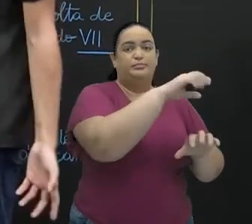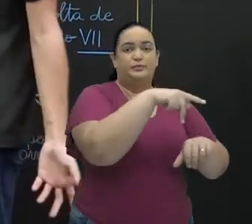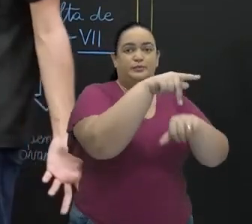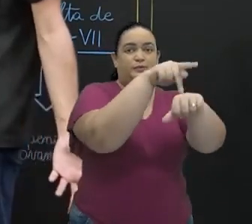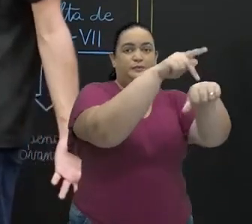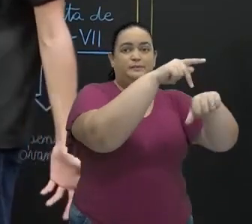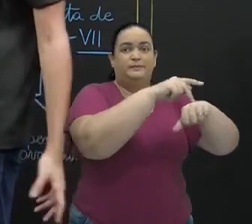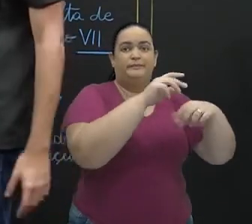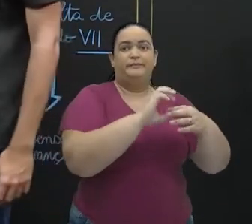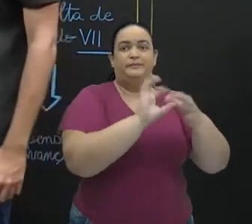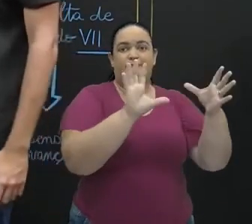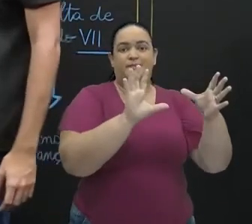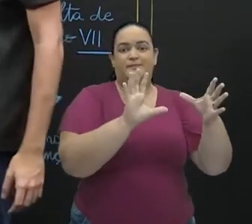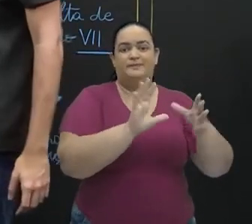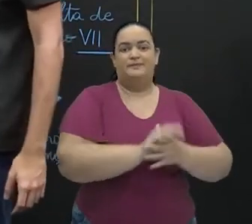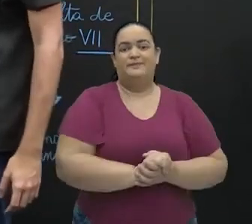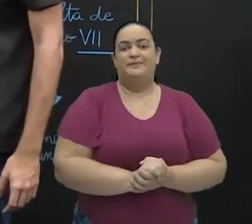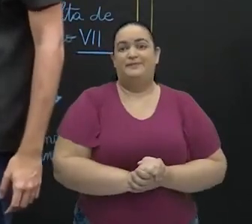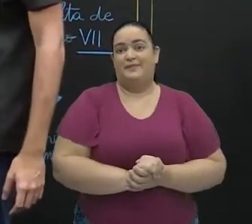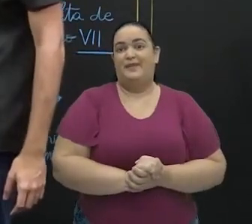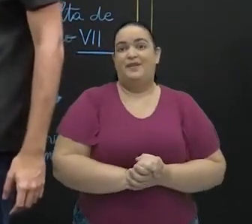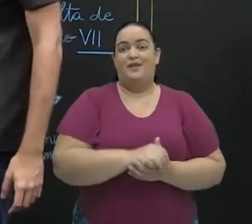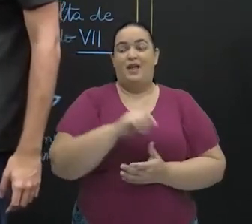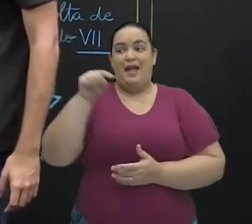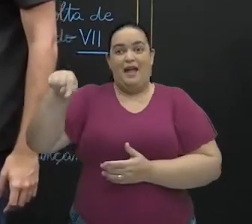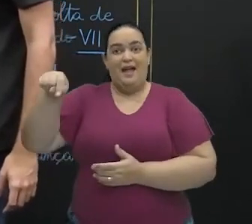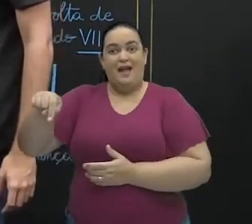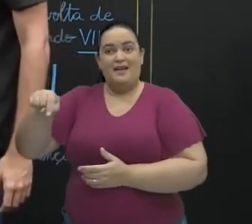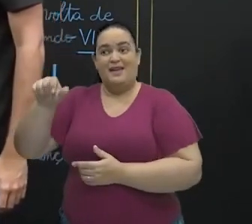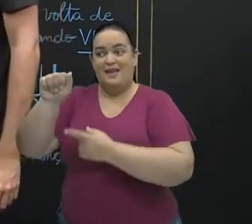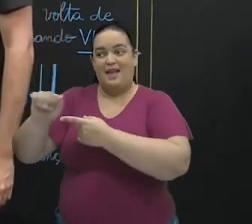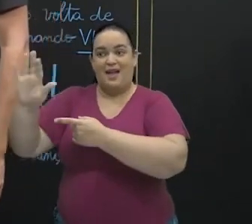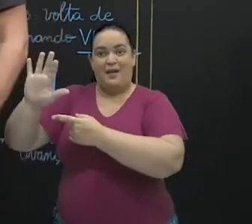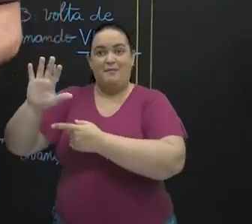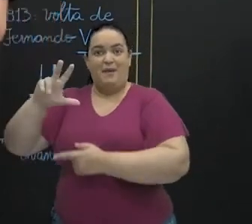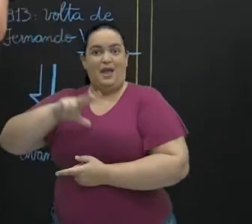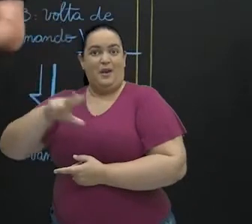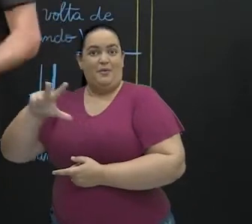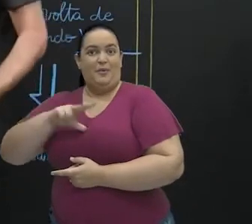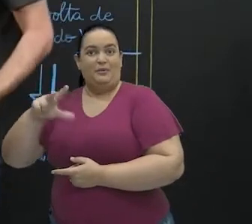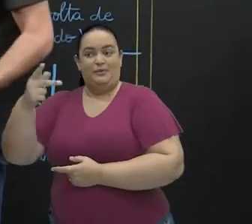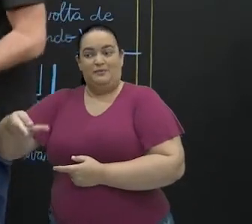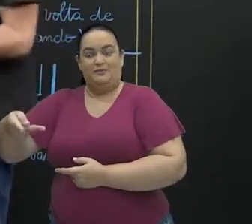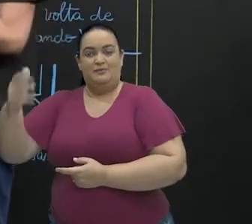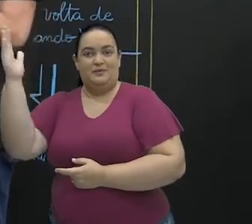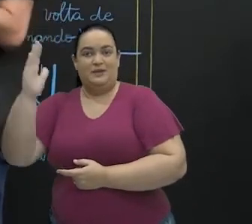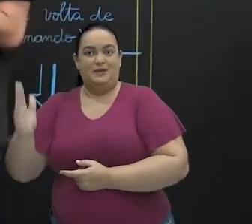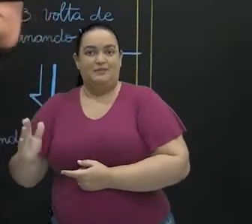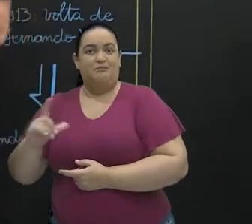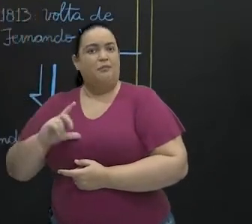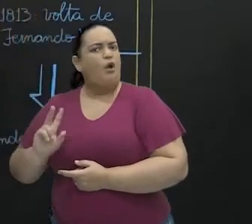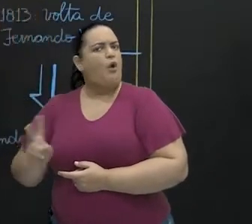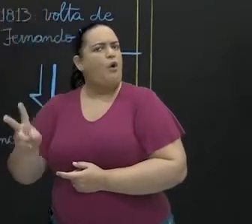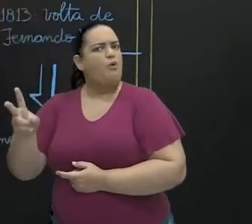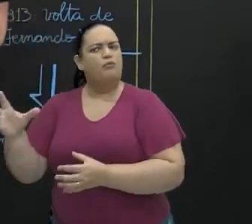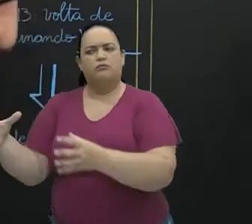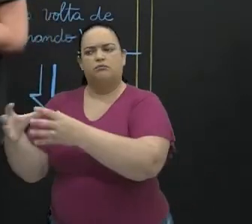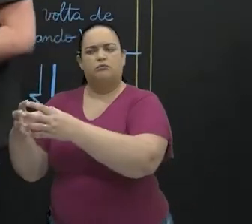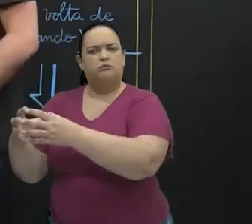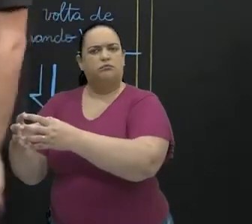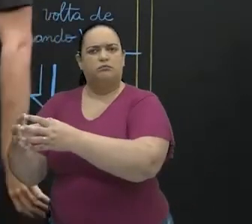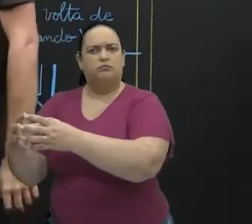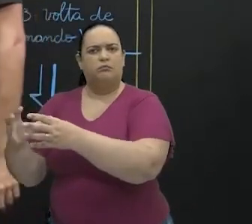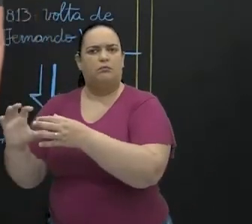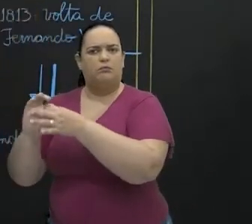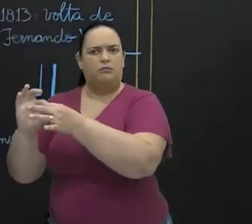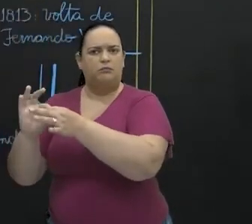tornou em 1822 o Brasil independente, continuou integral, vamos dizer assim, como um país inteiro, não se dividiu.